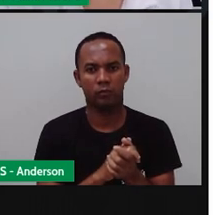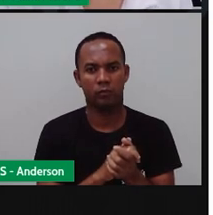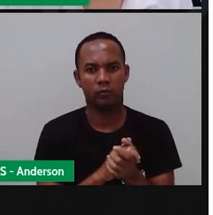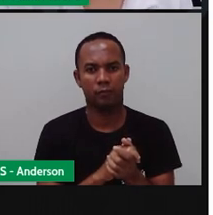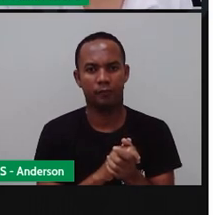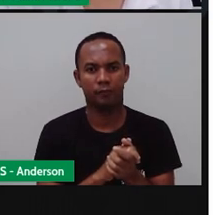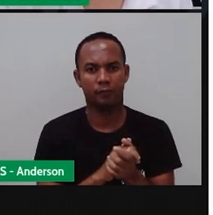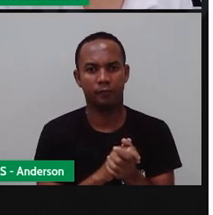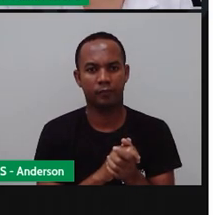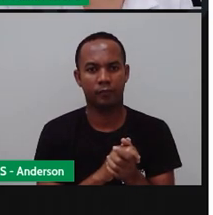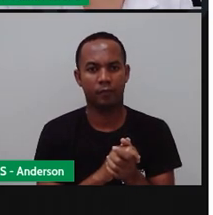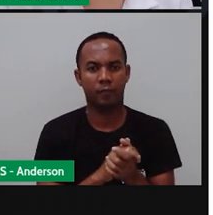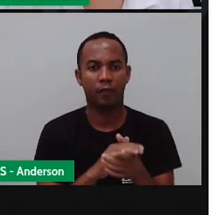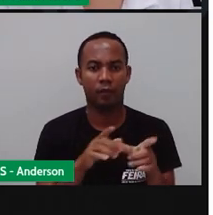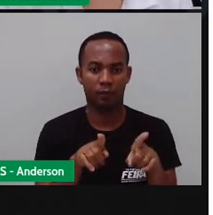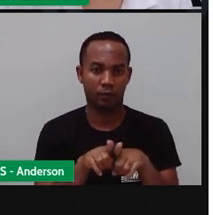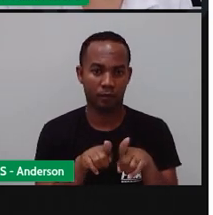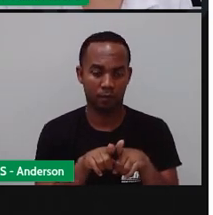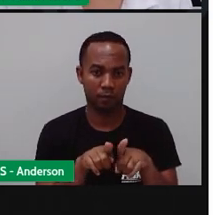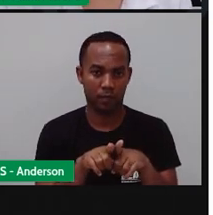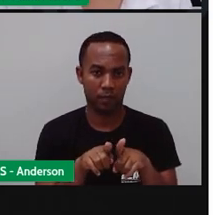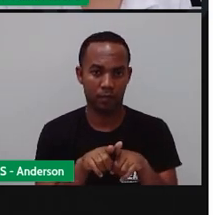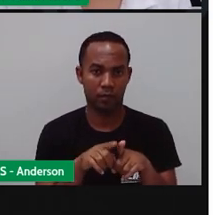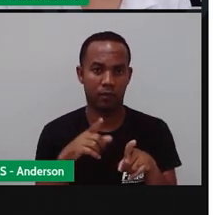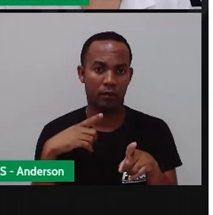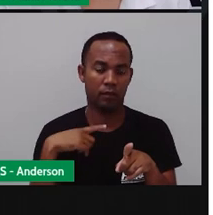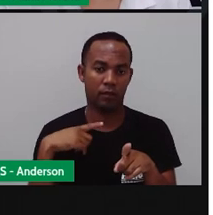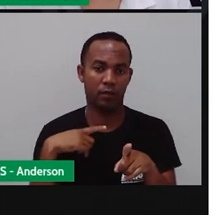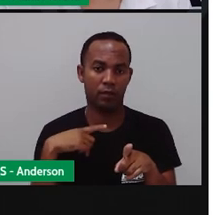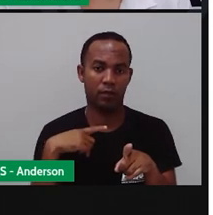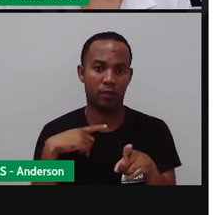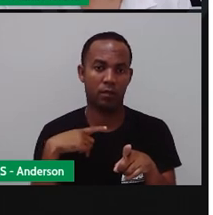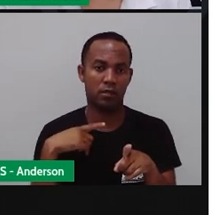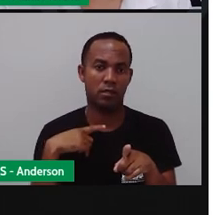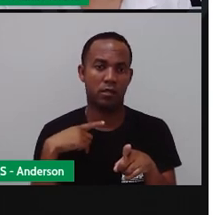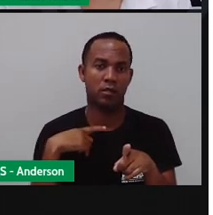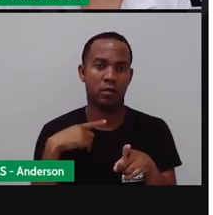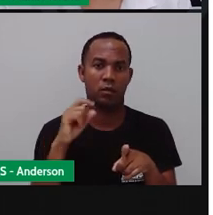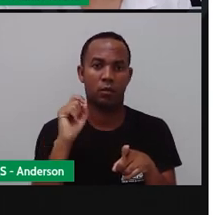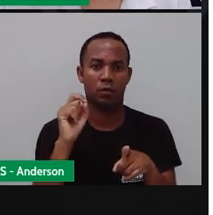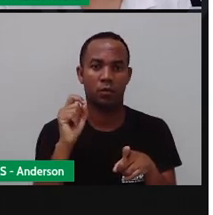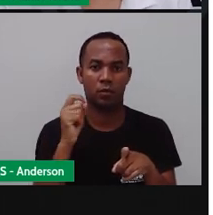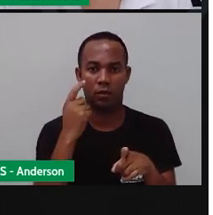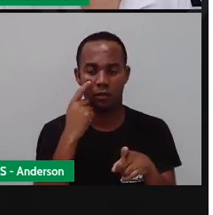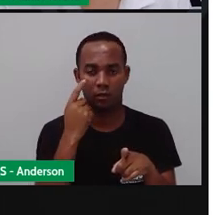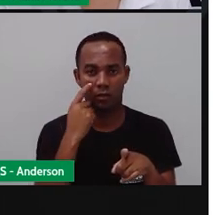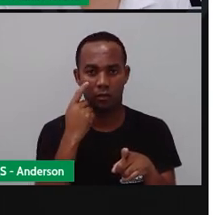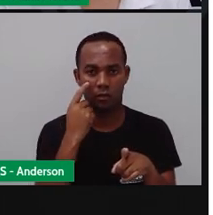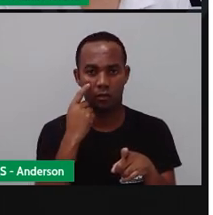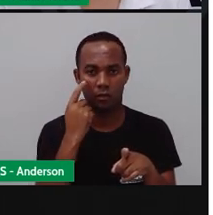Bom, há também, né, as maquetes eletrônicas e até as maquetes o quê?